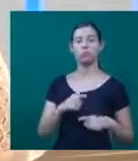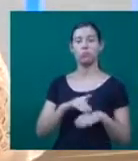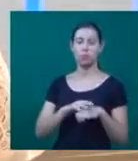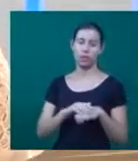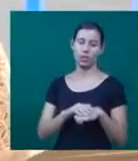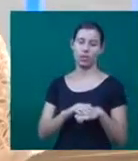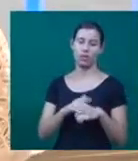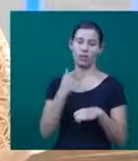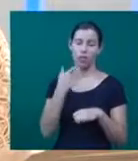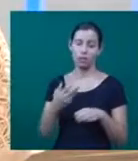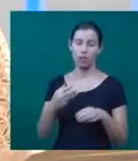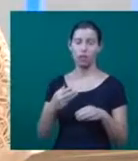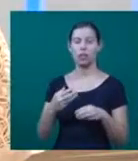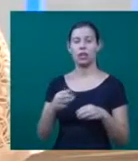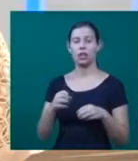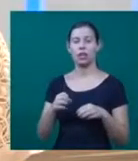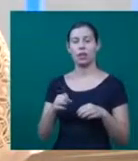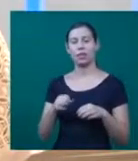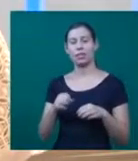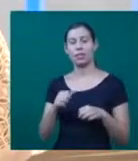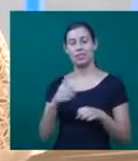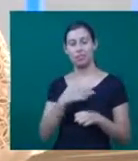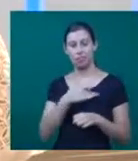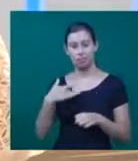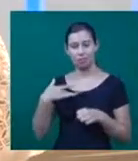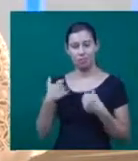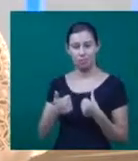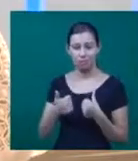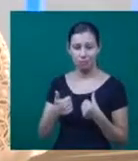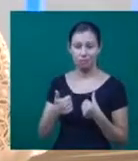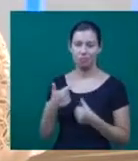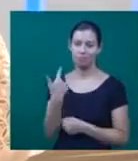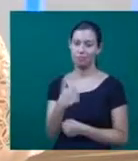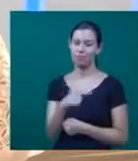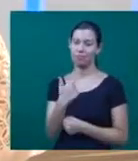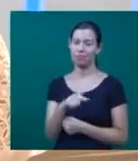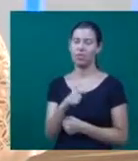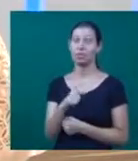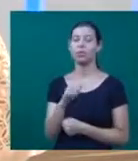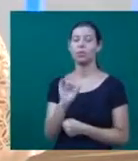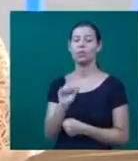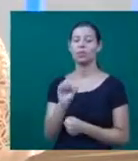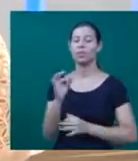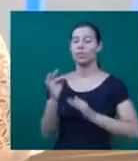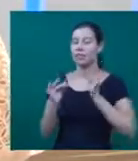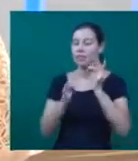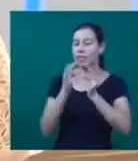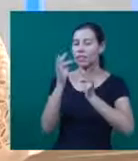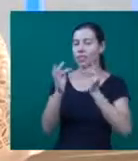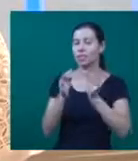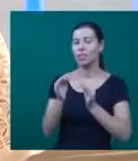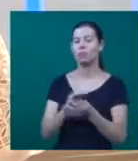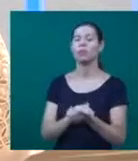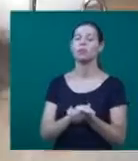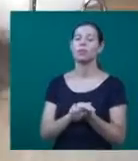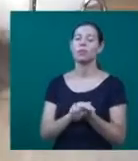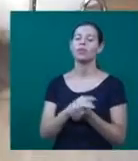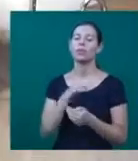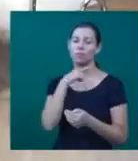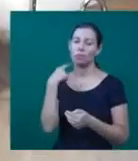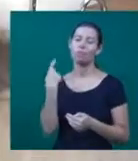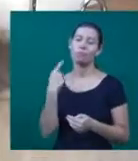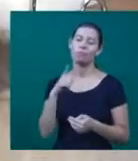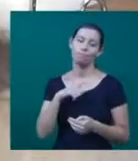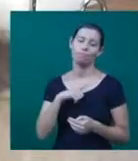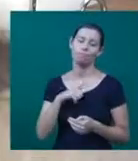em cura. A maior possibilidade que a gente tem é de controle da doença com quimioterapia, mas a mortalidade é muito alta. É muito alta.